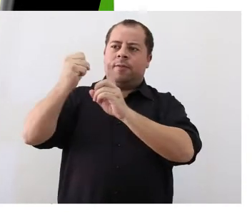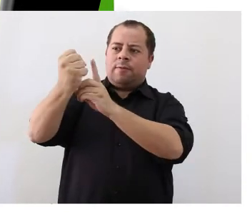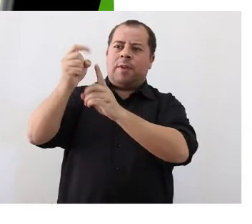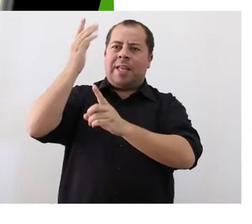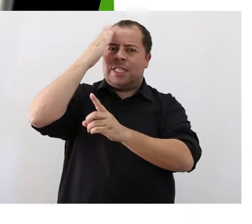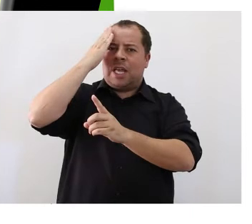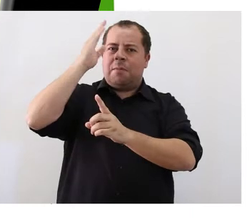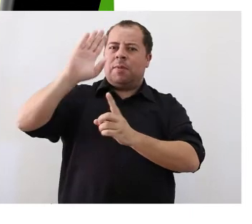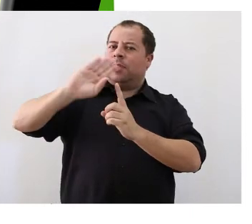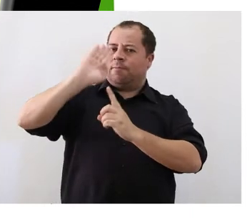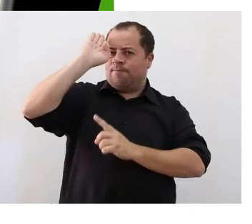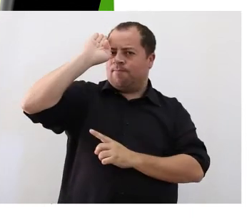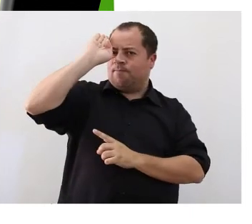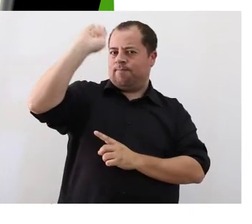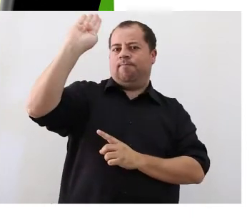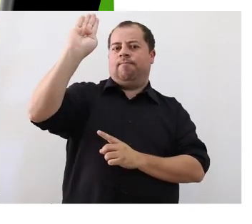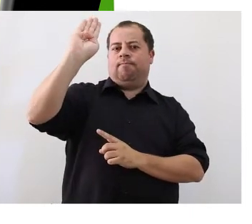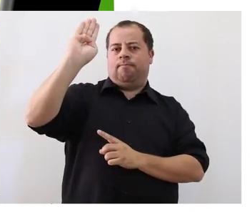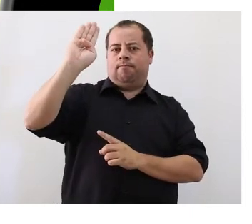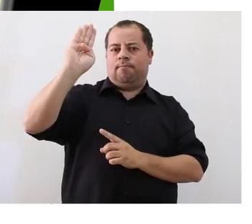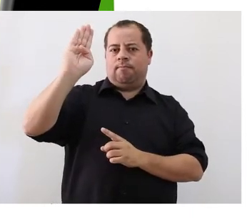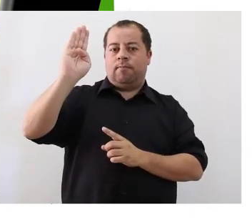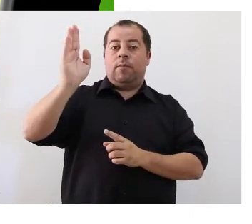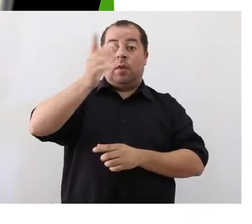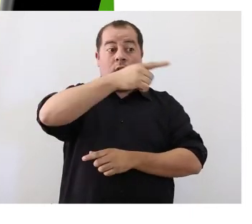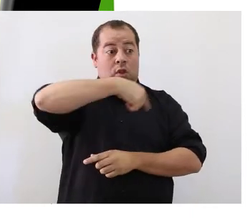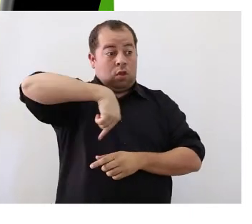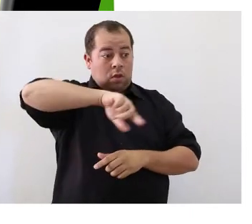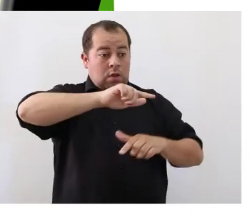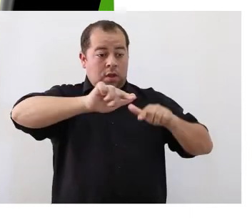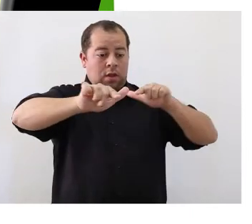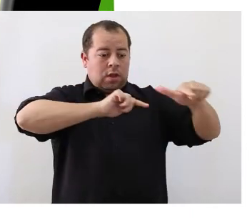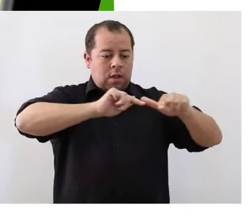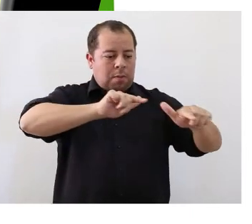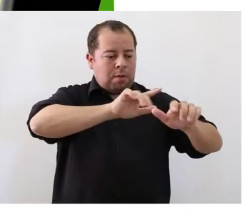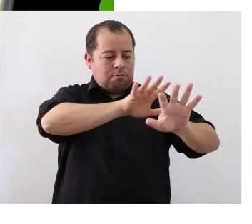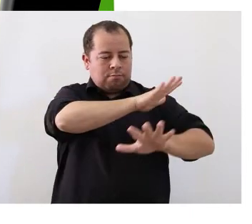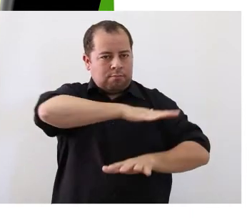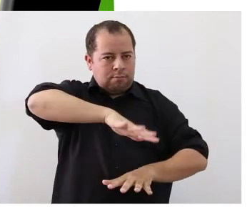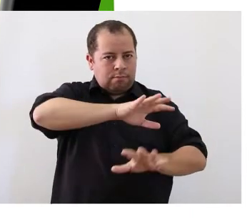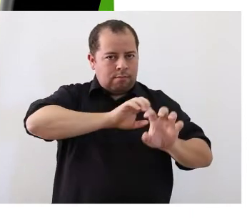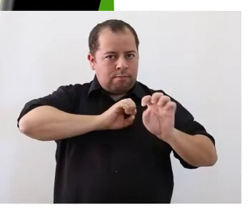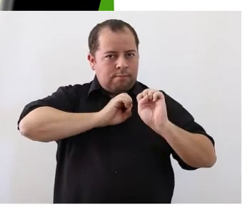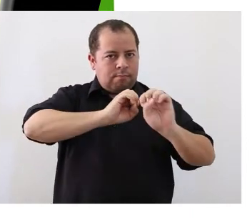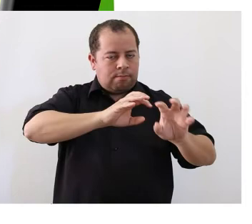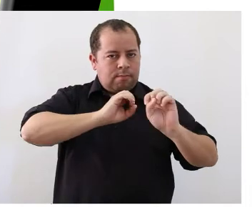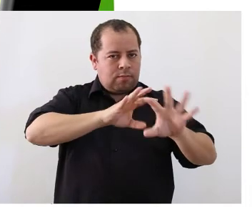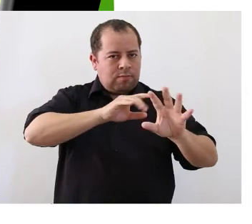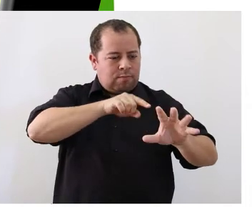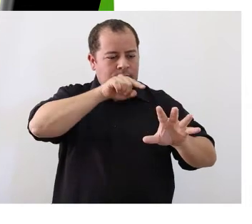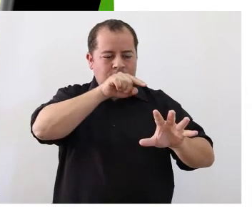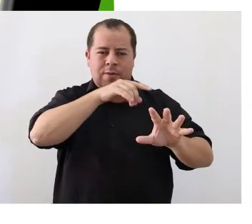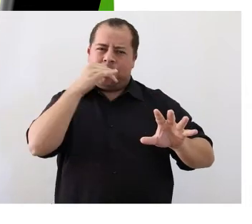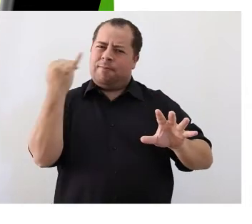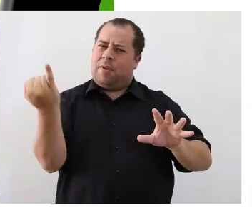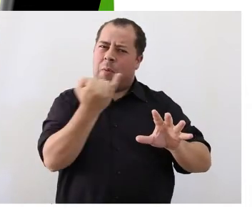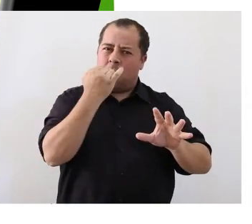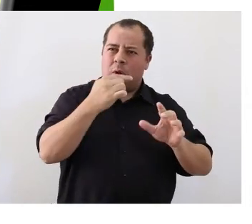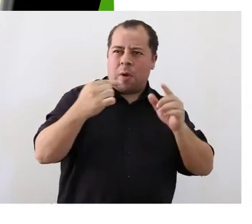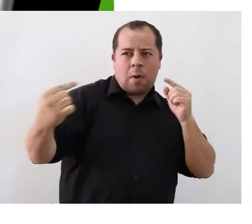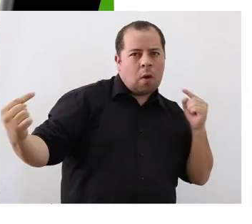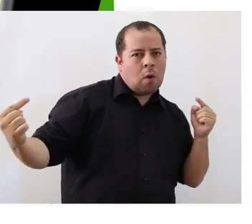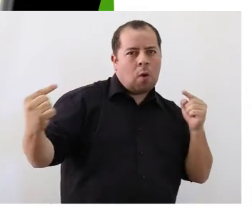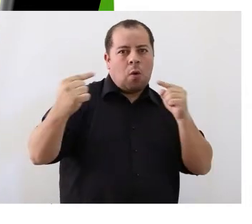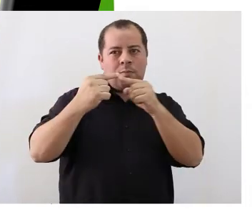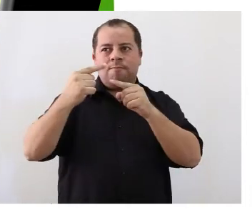definiu que é a prioridade para o seu desenvolvimento. Especialmente nós que trabalhamos na educação, tudo o que nós fazemos tem que